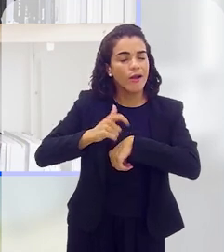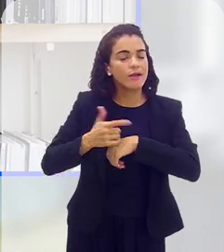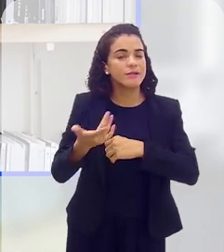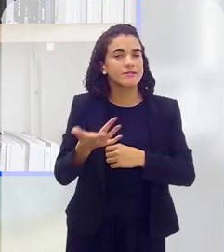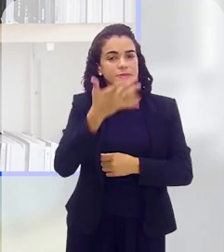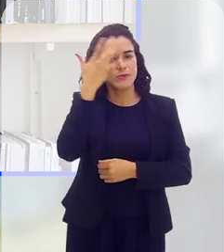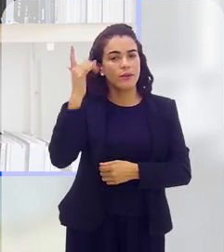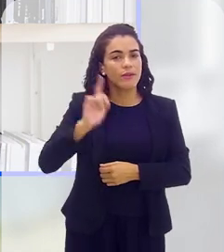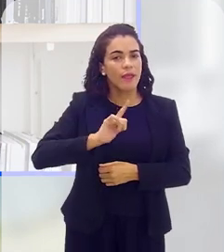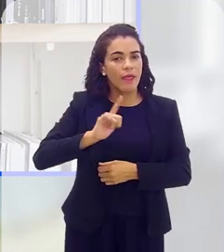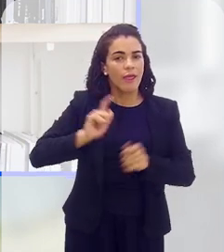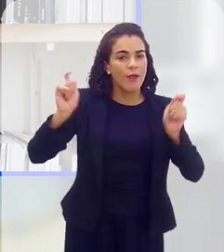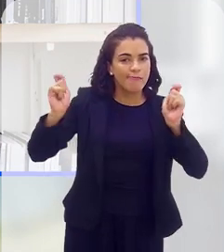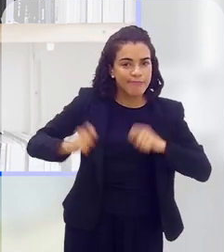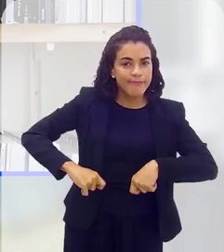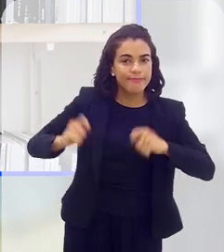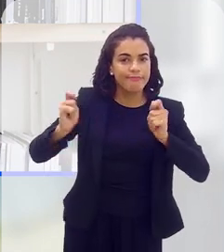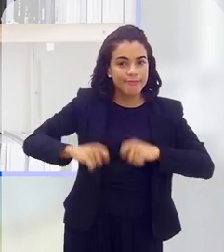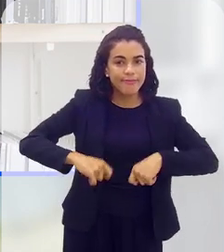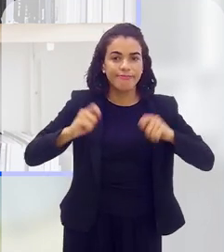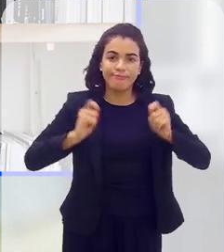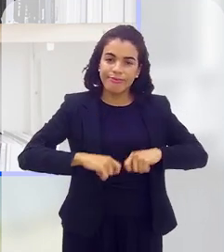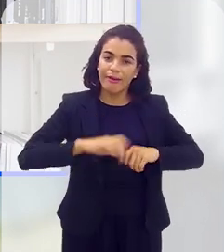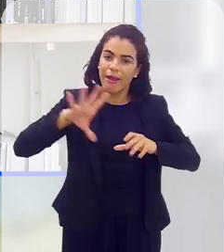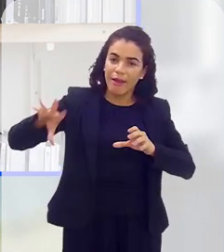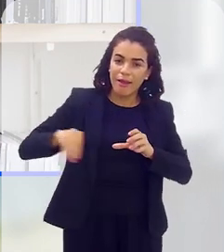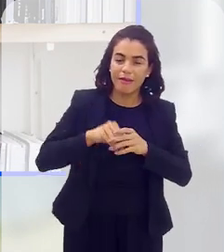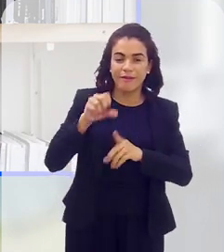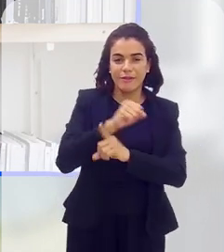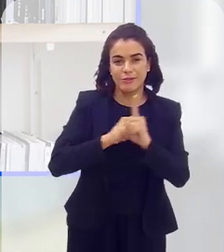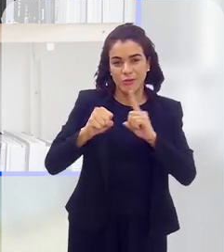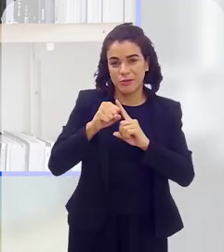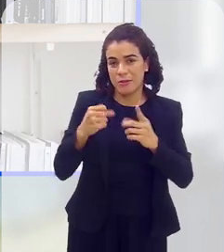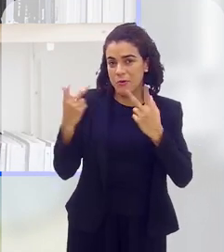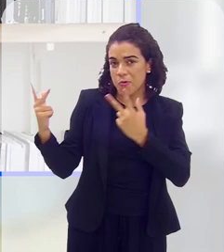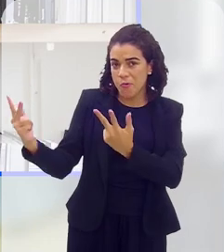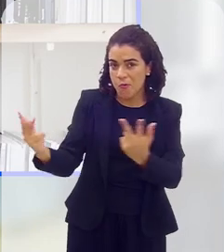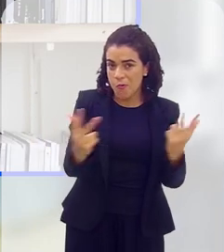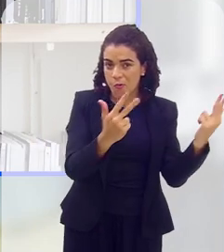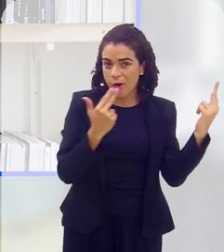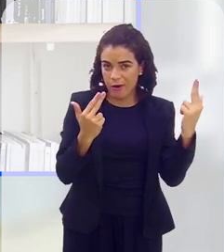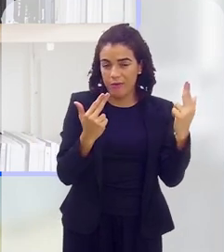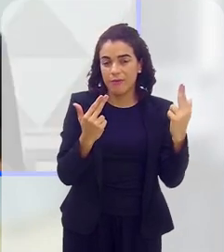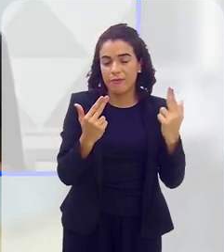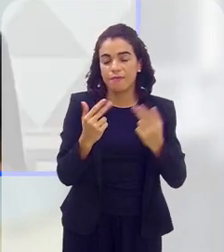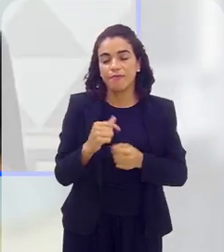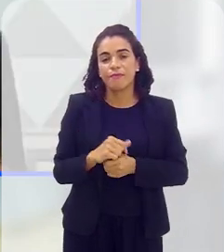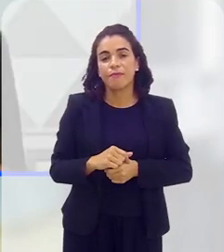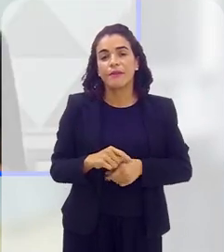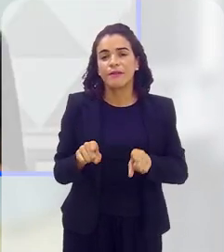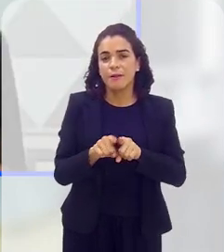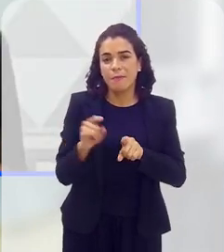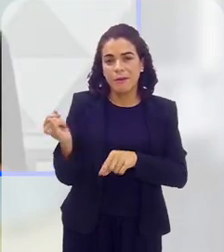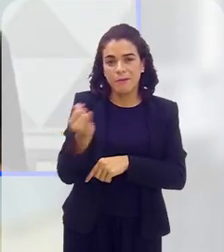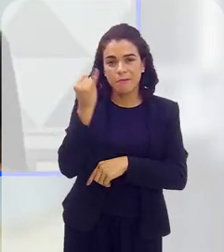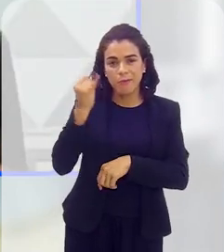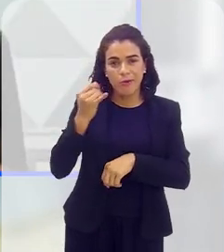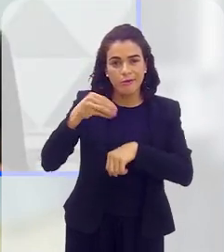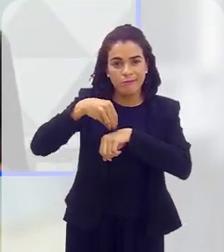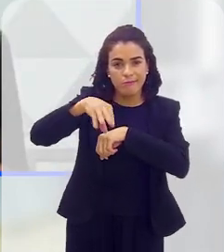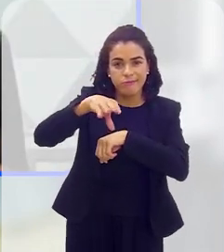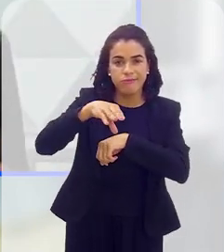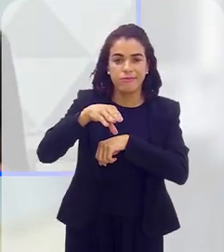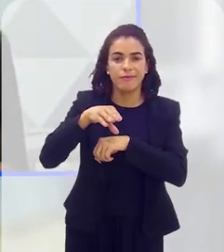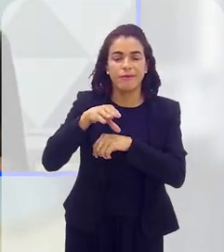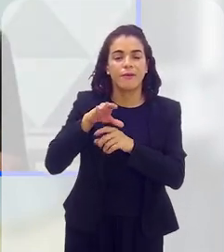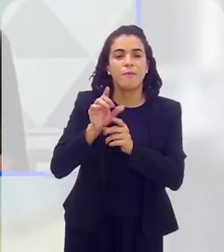ele tem essas condições e ele viver em sociedade como qualquer pessoa. E acho que é importante também destacar o